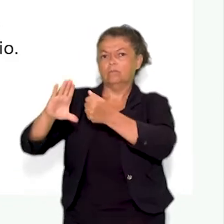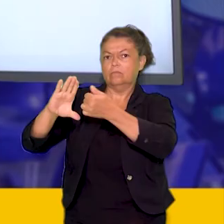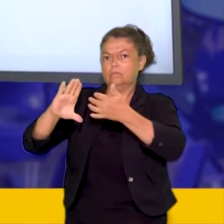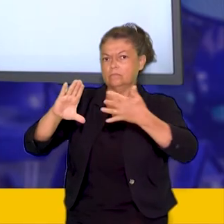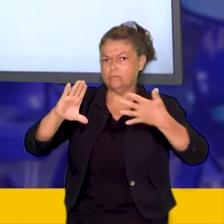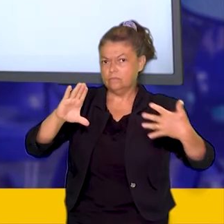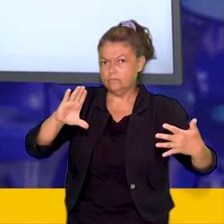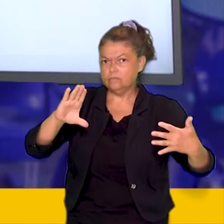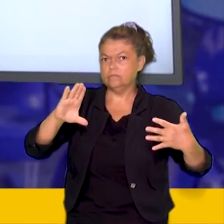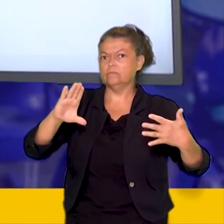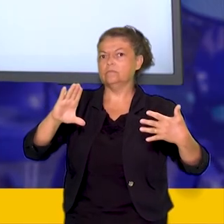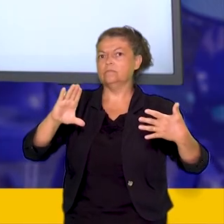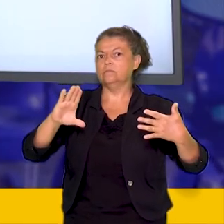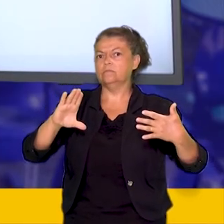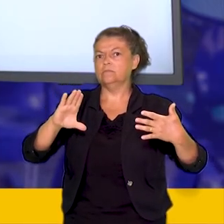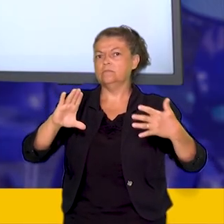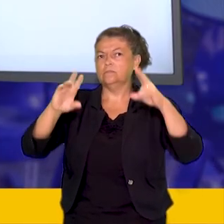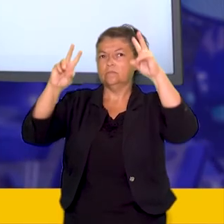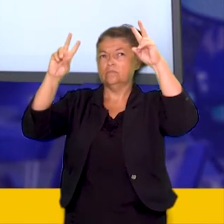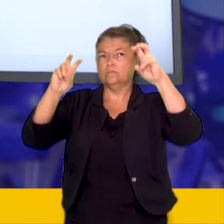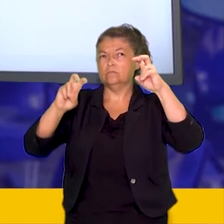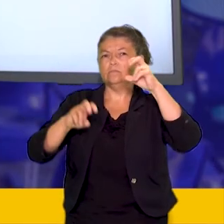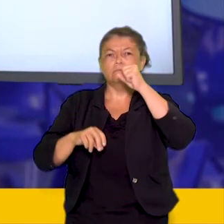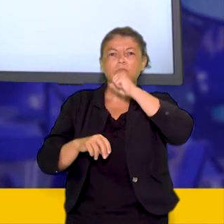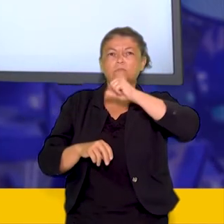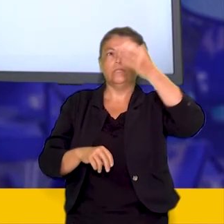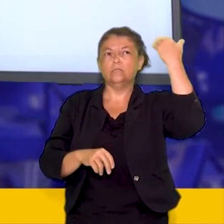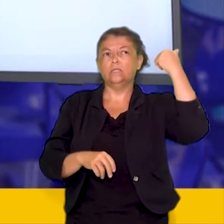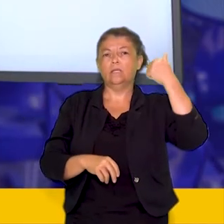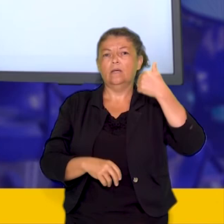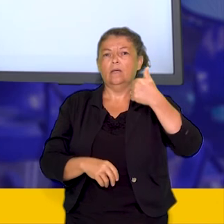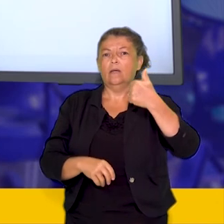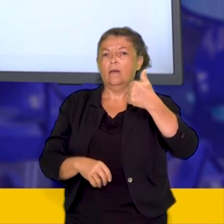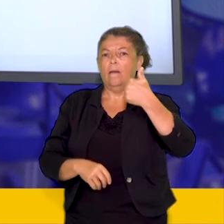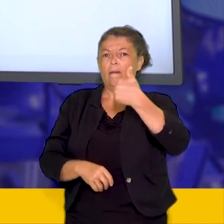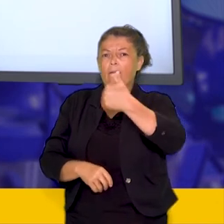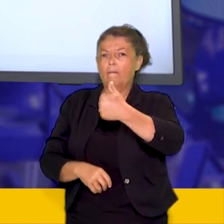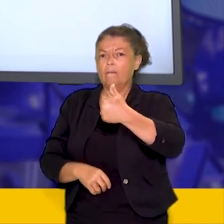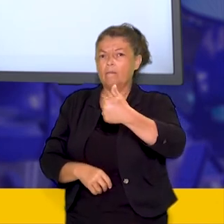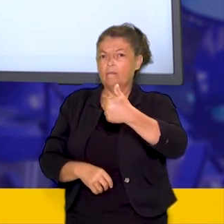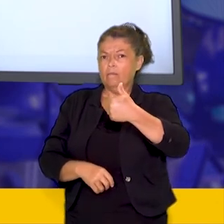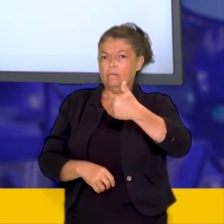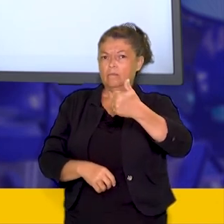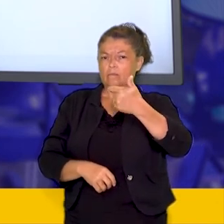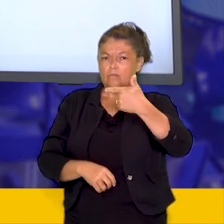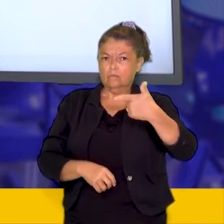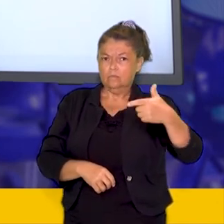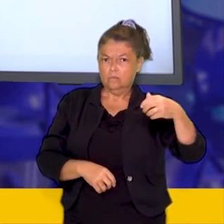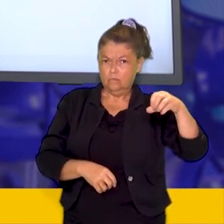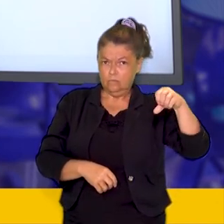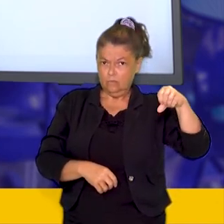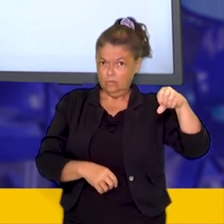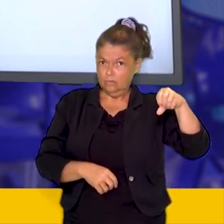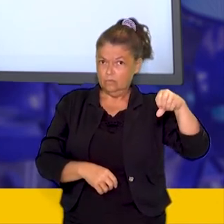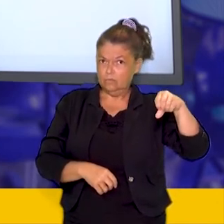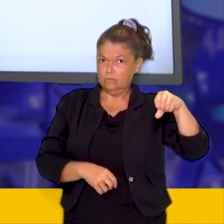durante a república velha que durou de 1889 a 1930 destacaram-se